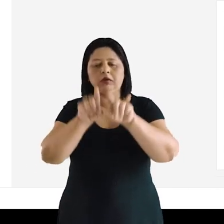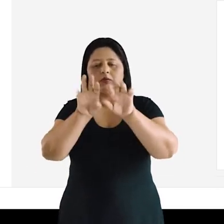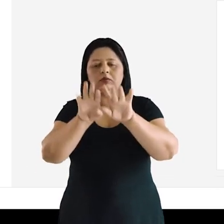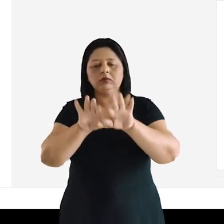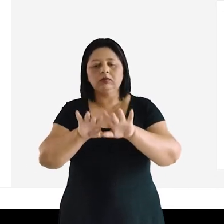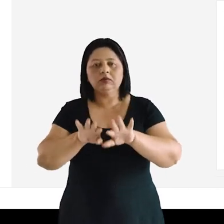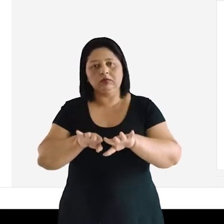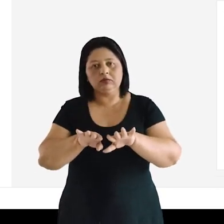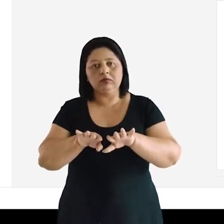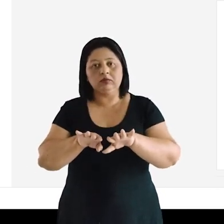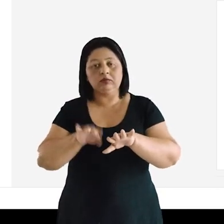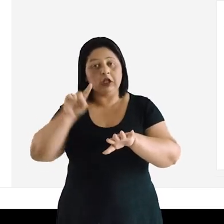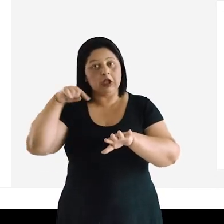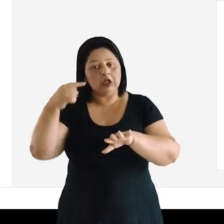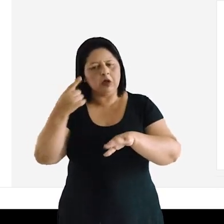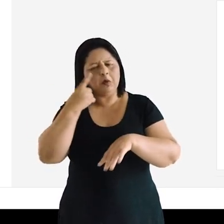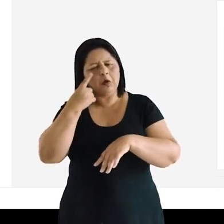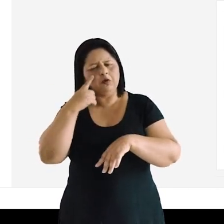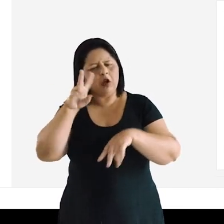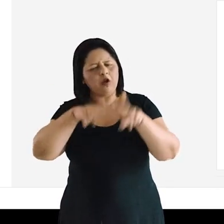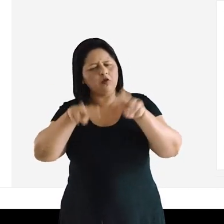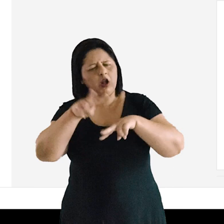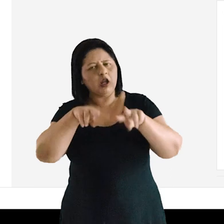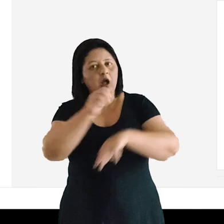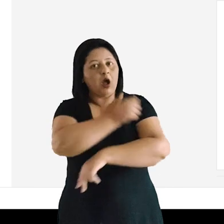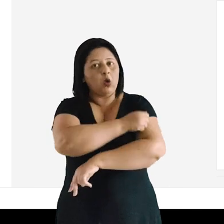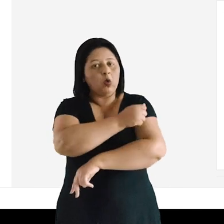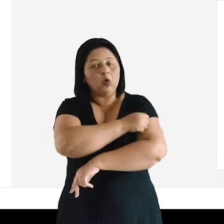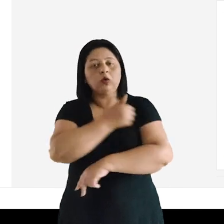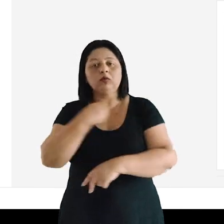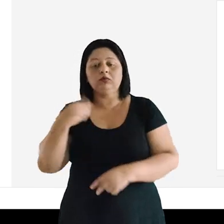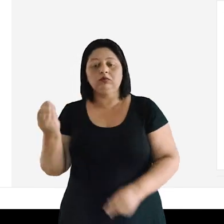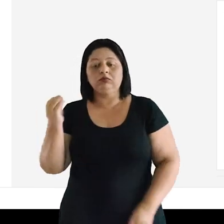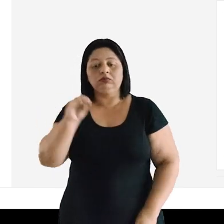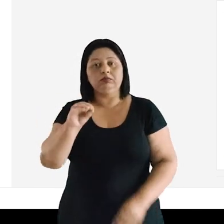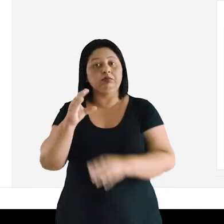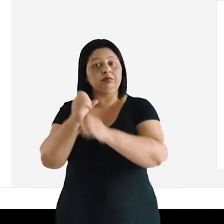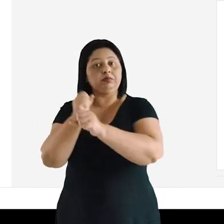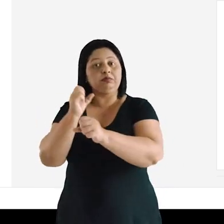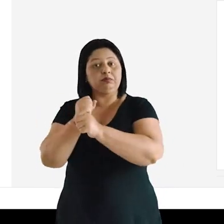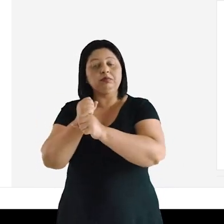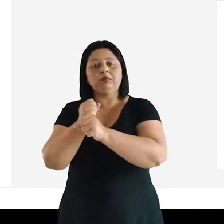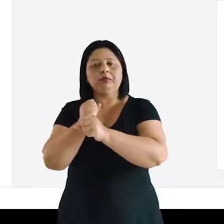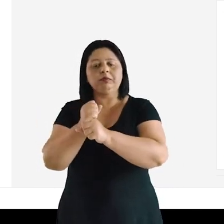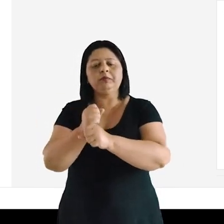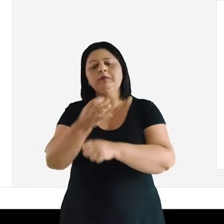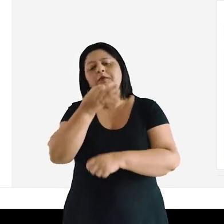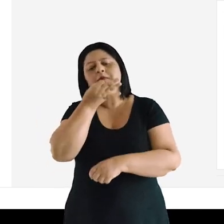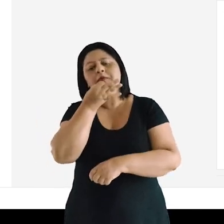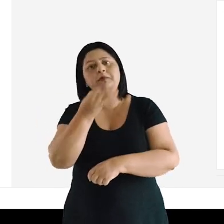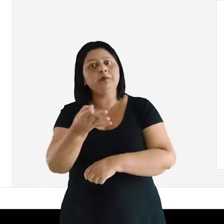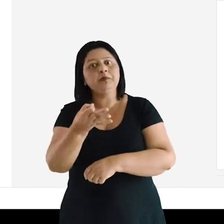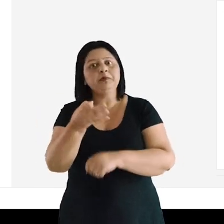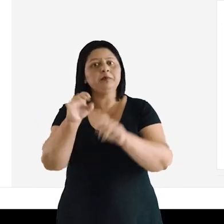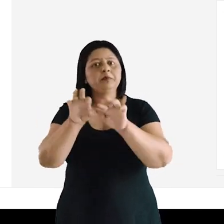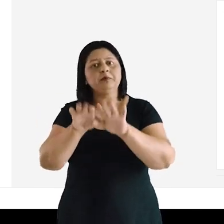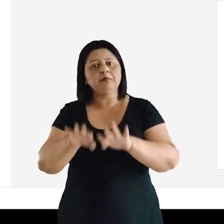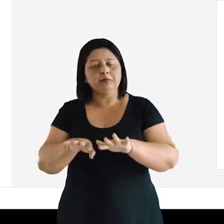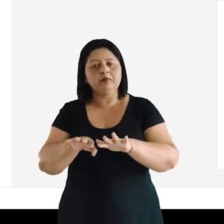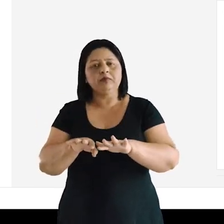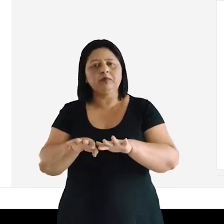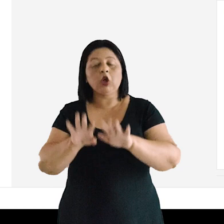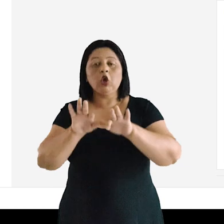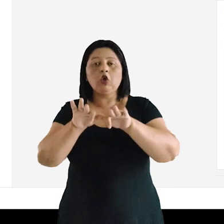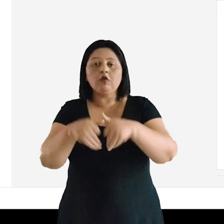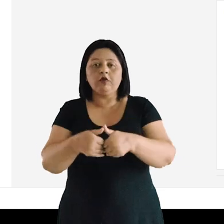digitar, então, depois de analisar o arquivo do aluno, uma nota, fazer um comentário de feedback e,